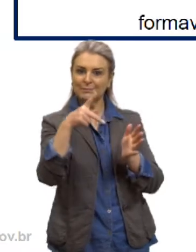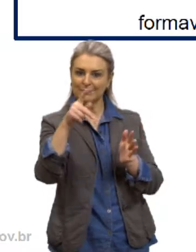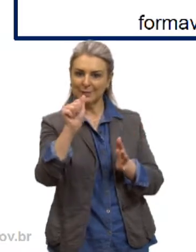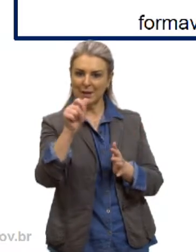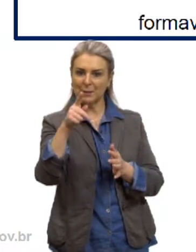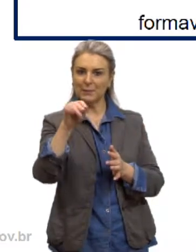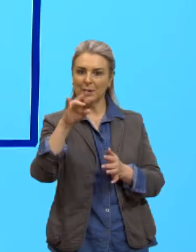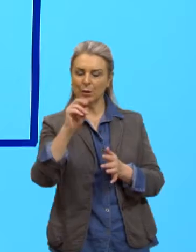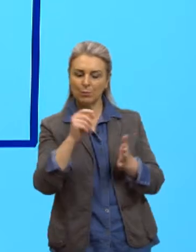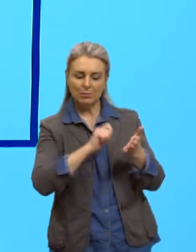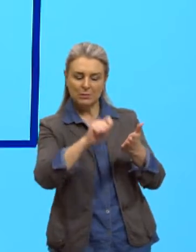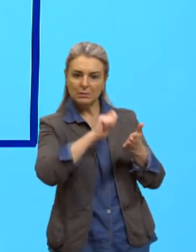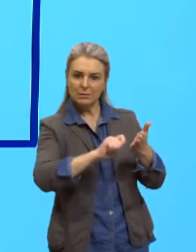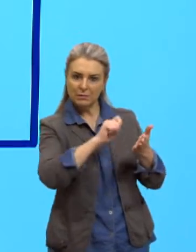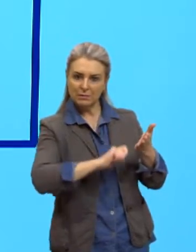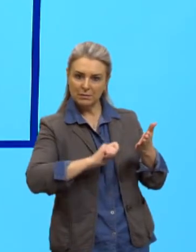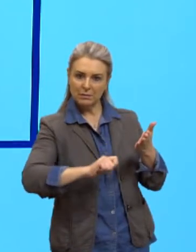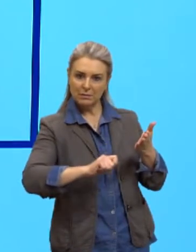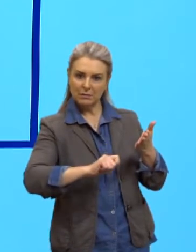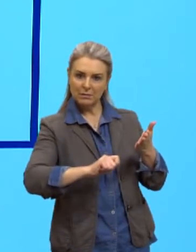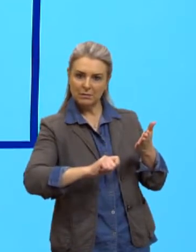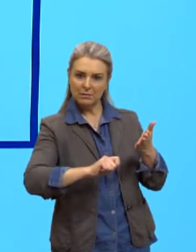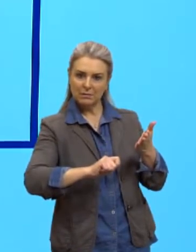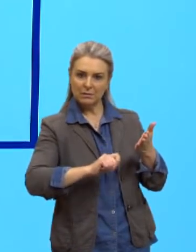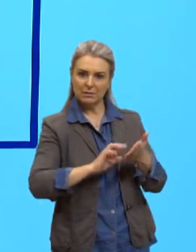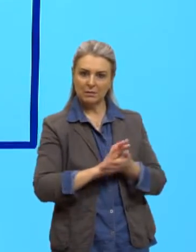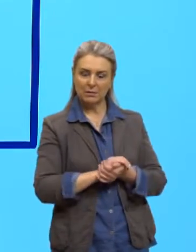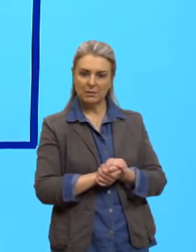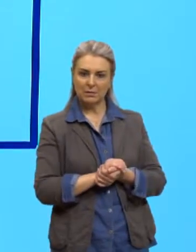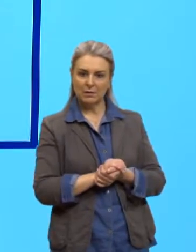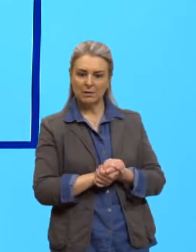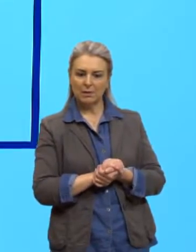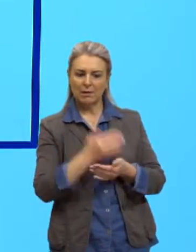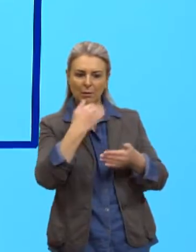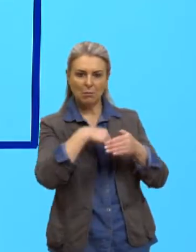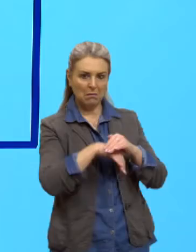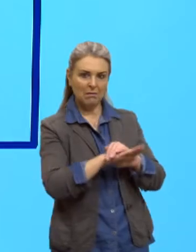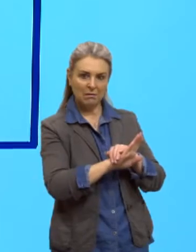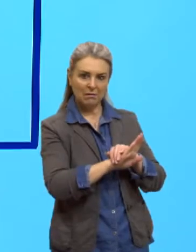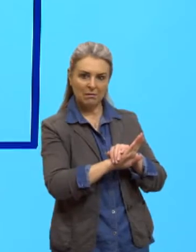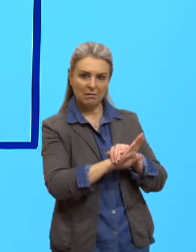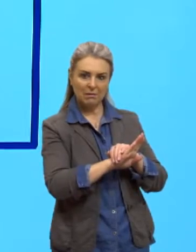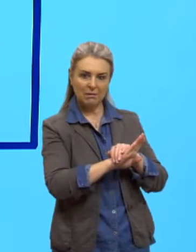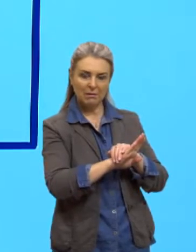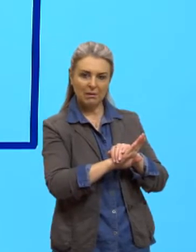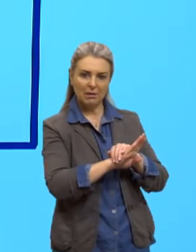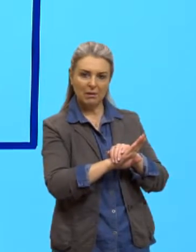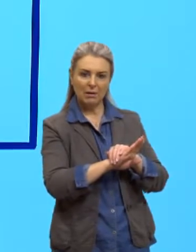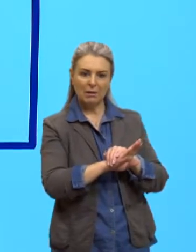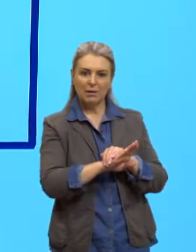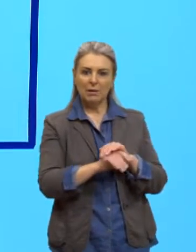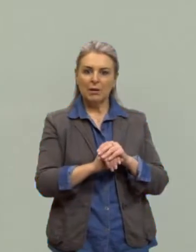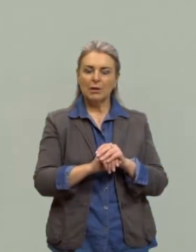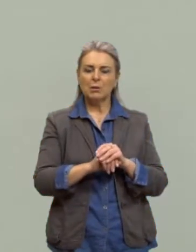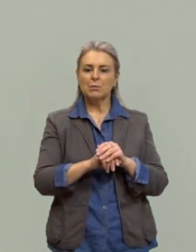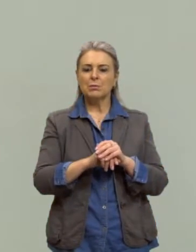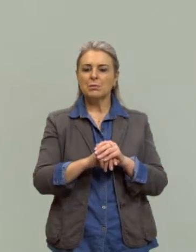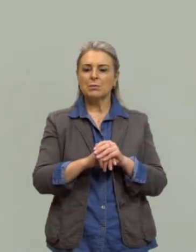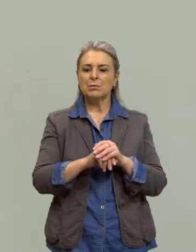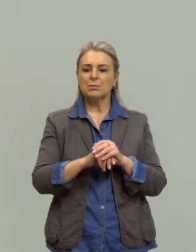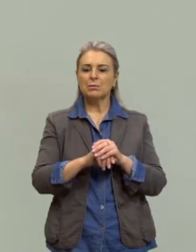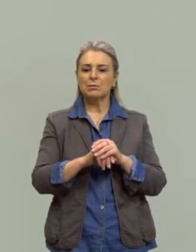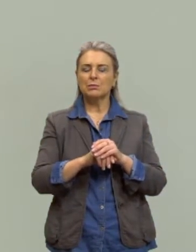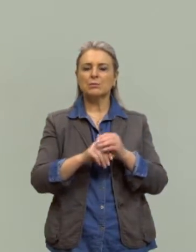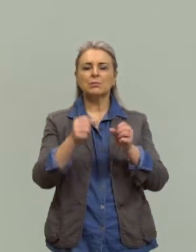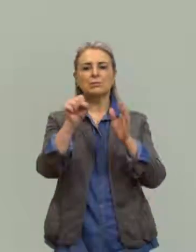escritas estão ali guardadas. E os pitagóricos, lá no século